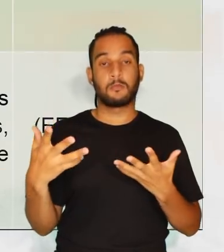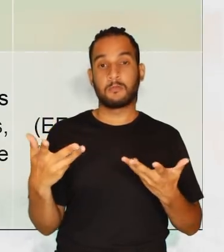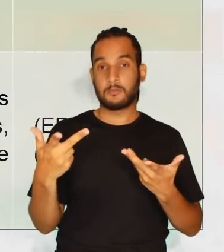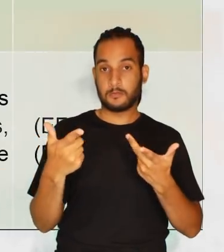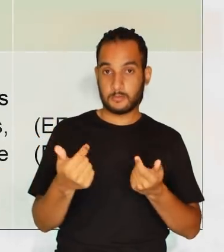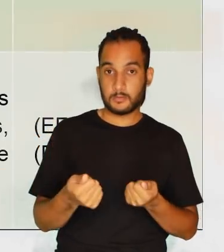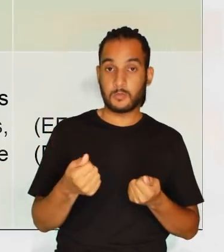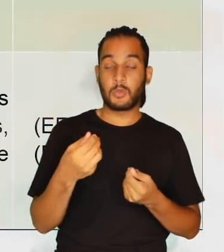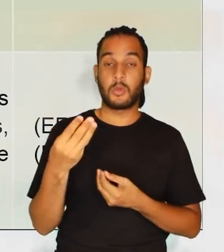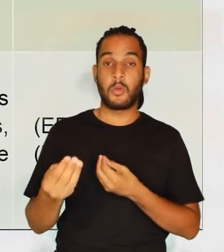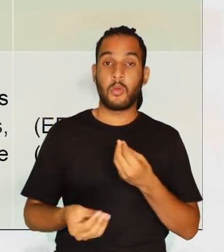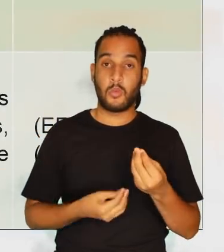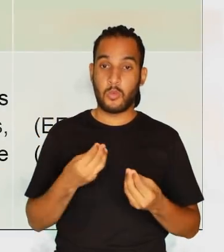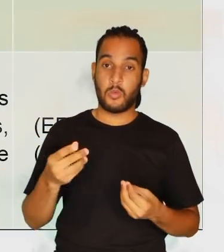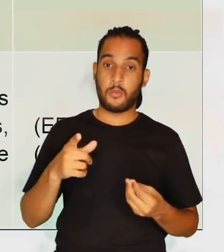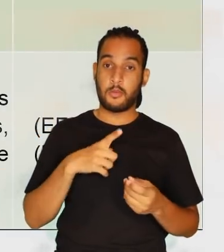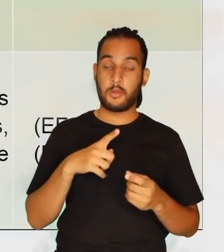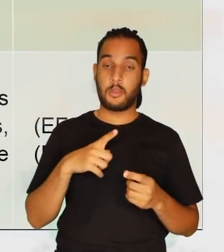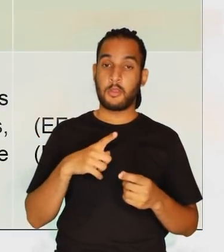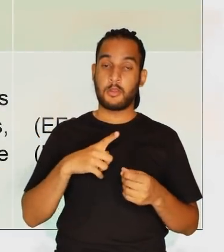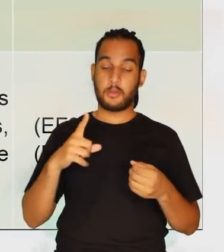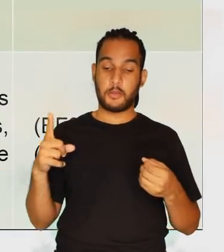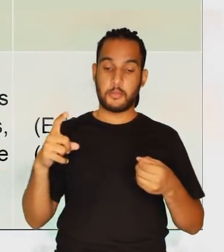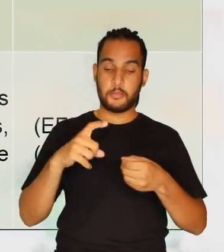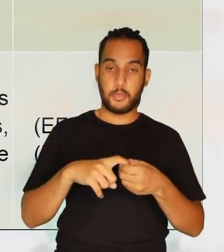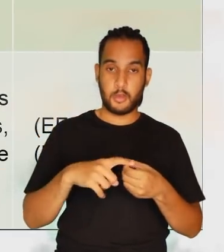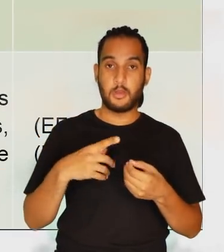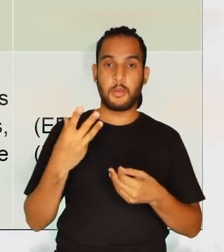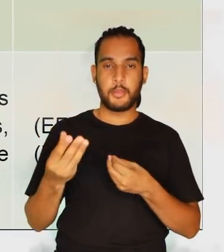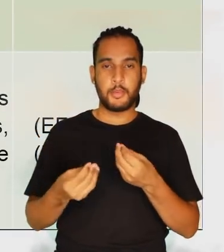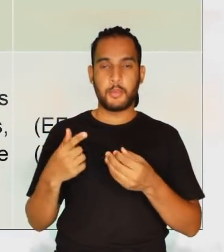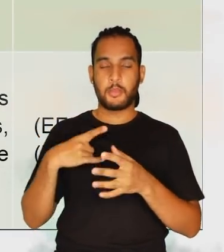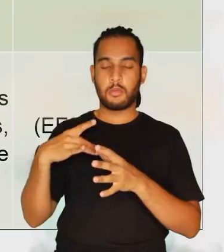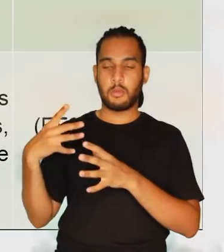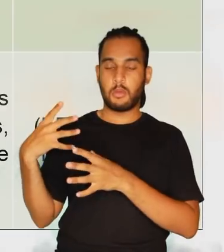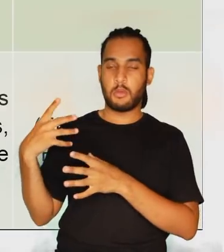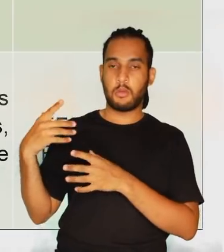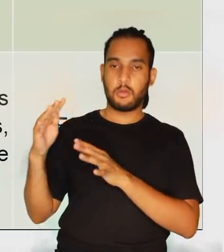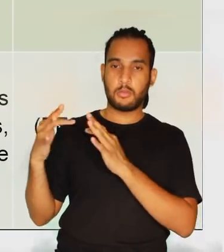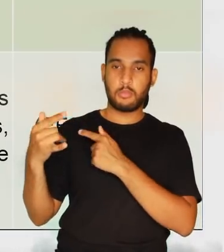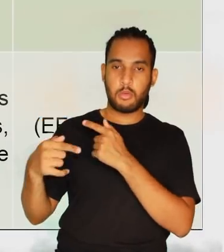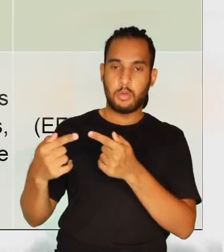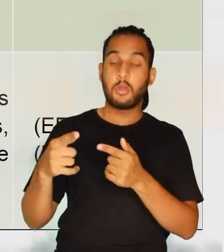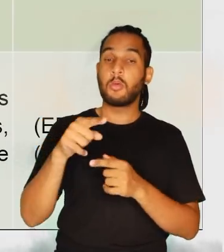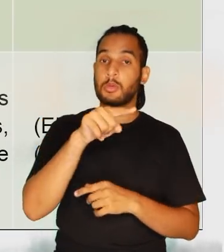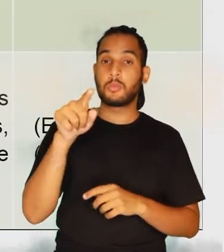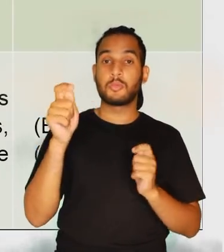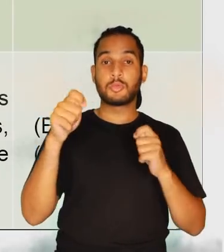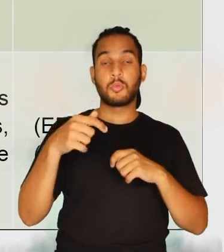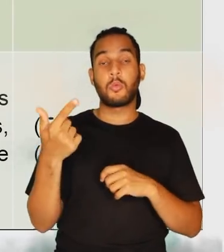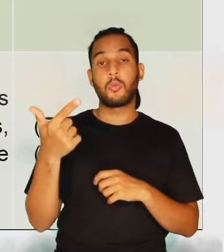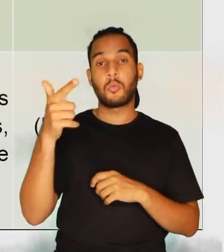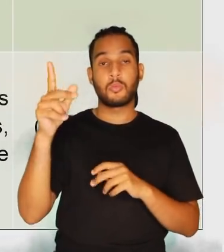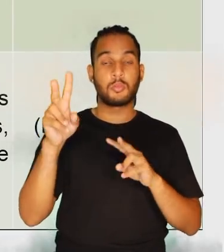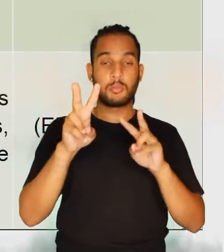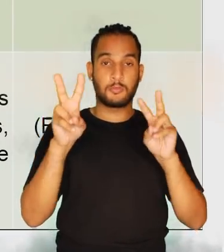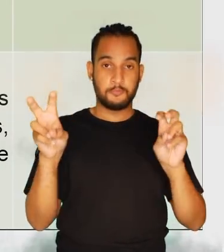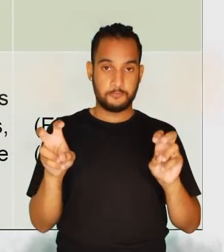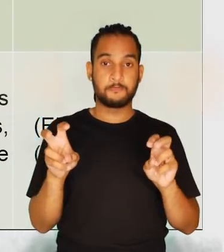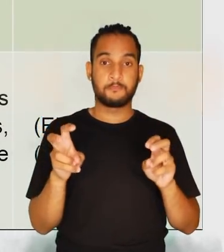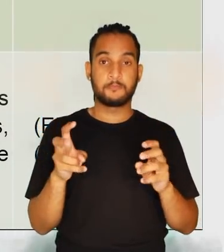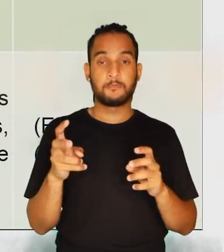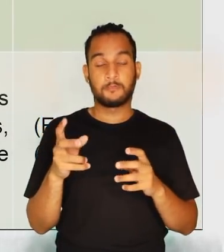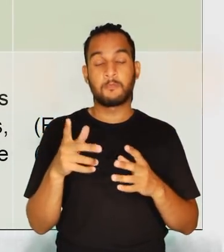essa habilidade sobre o associar os gametas, você pode estar trazendo também esses assuntos aqui. Não é que você,